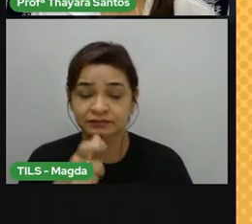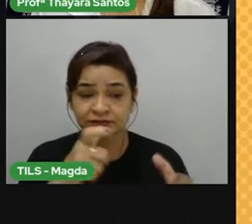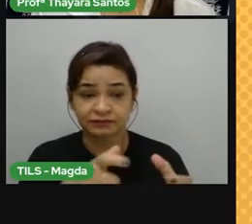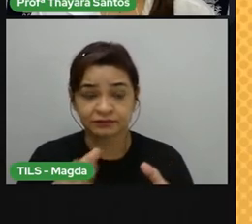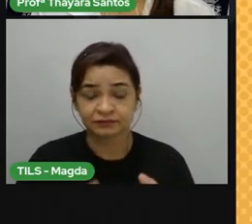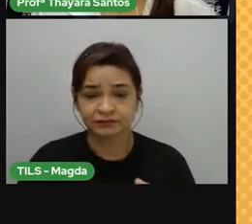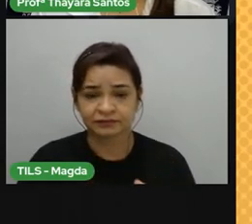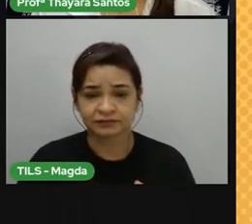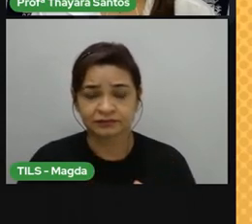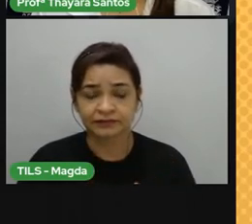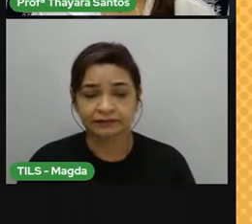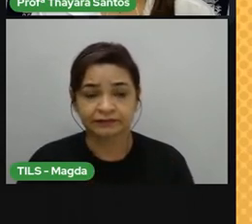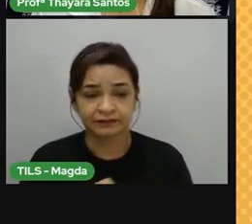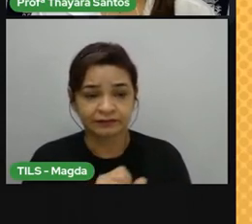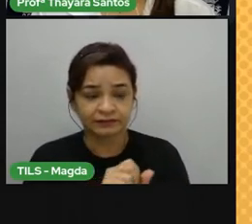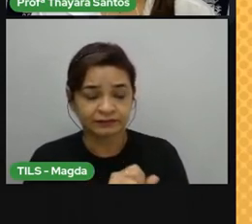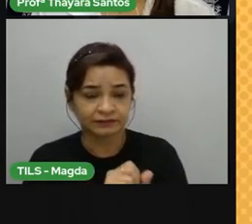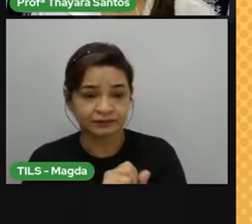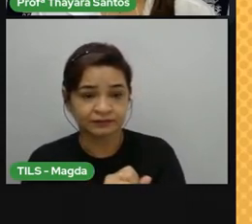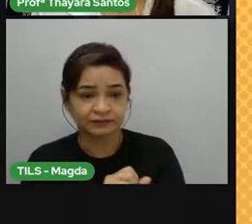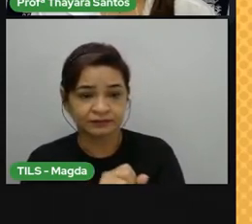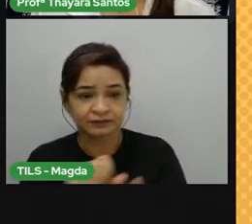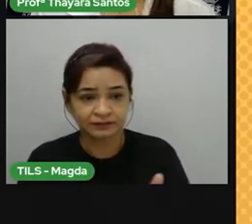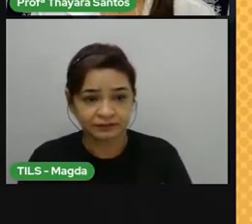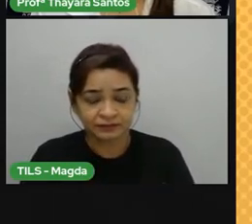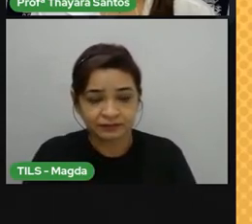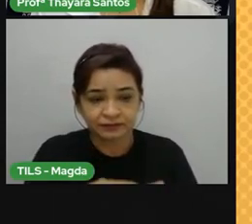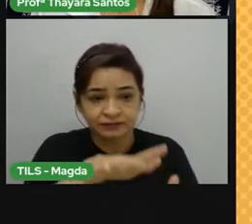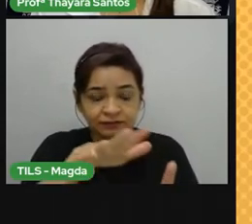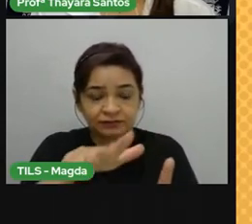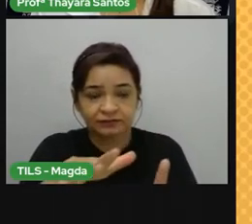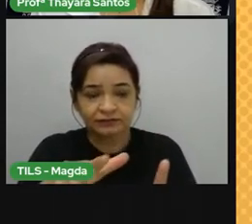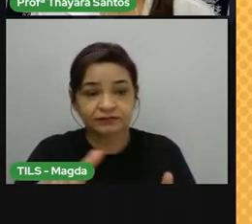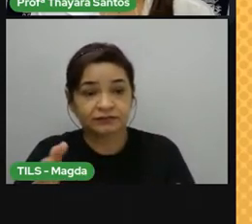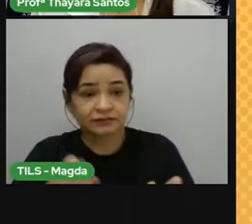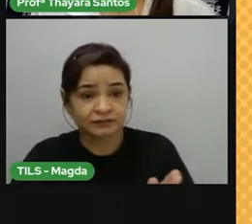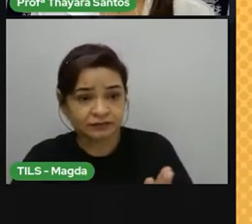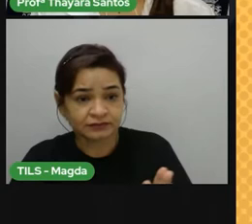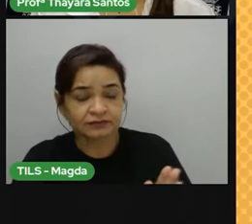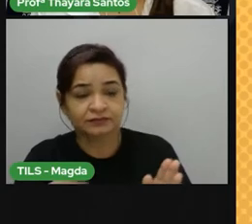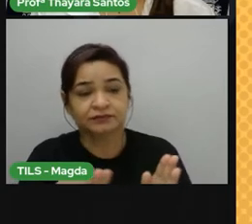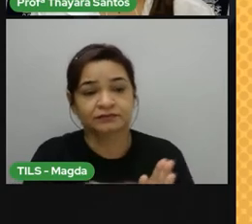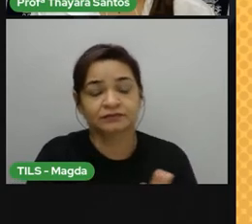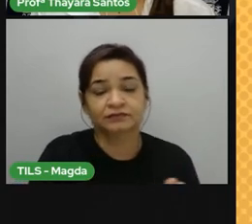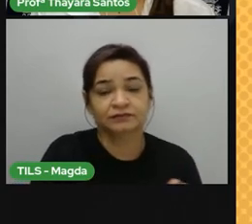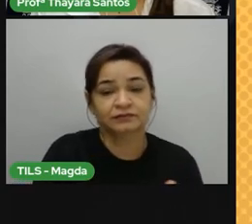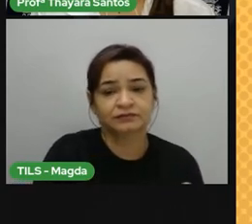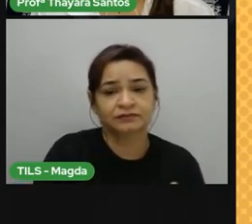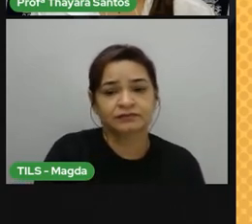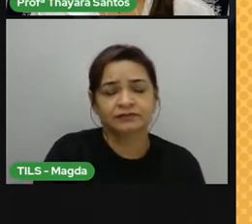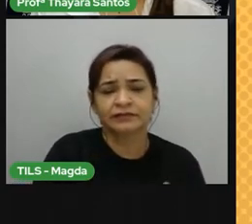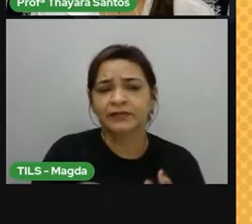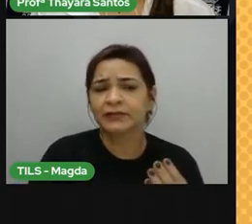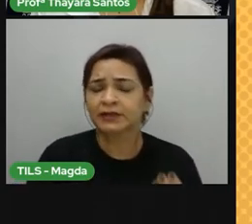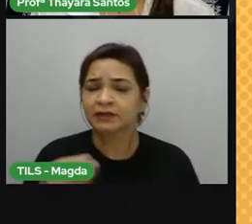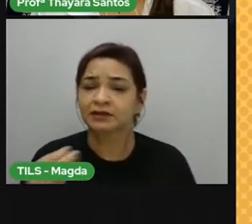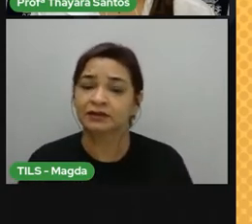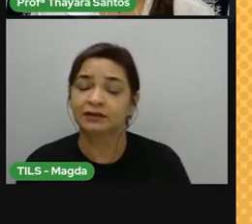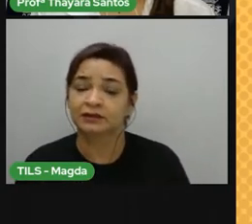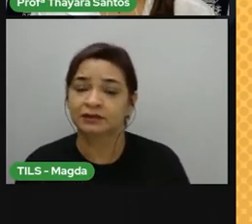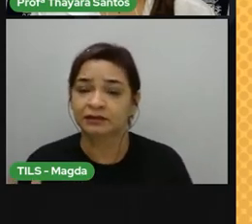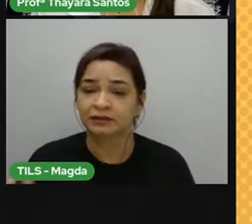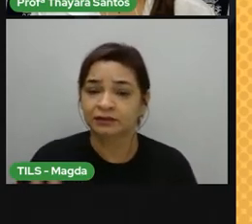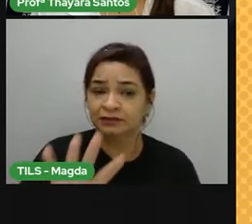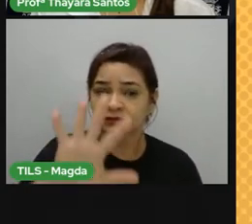impede a chegada das massas de ar vindas do oceano. O clima tropical semiárido é típico da maior parte da